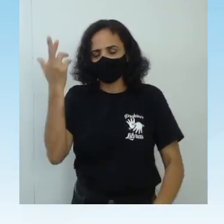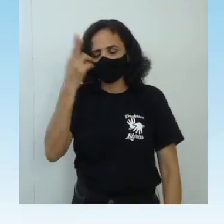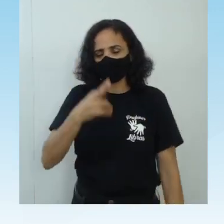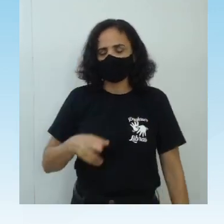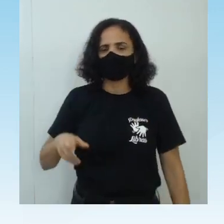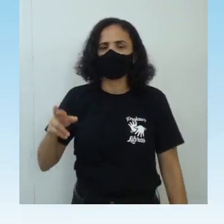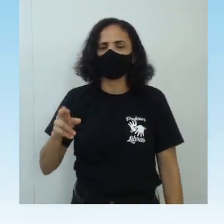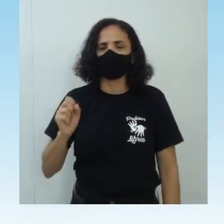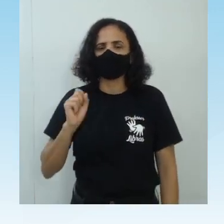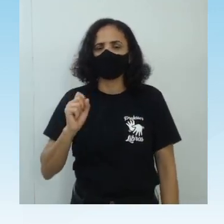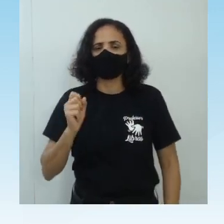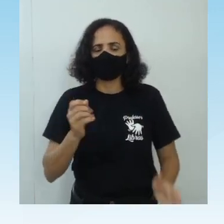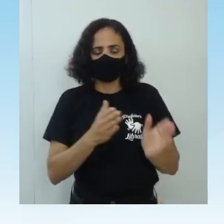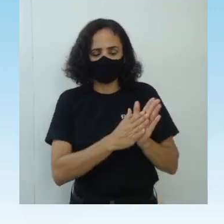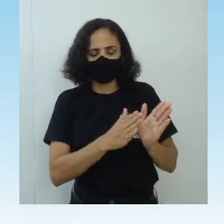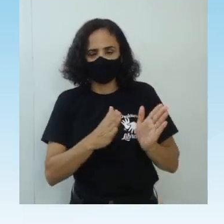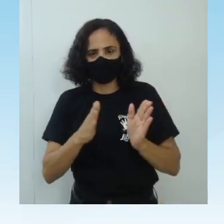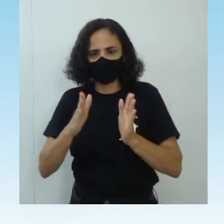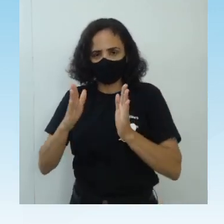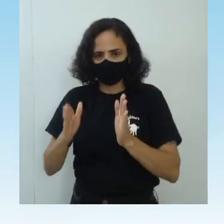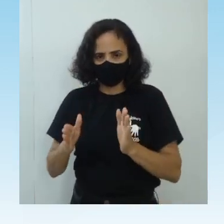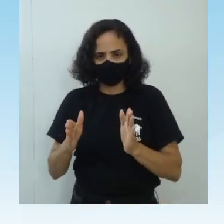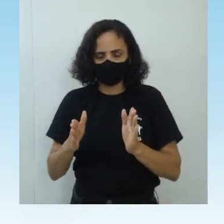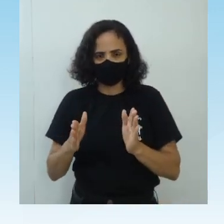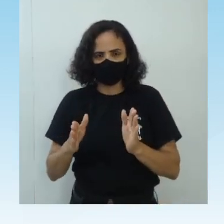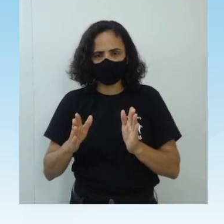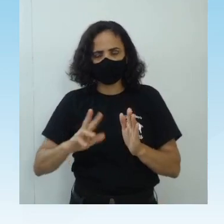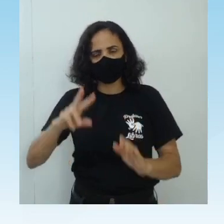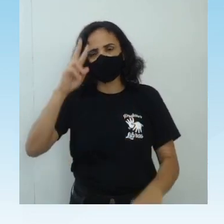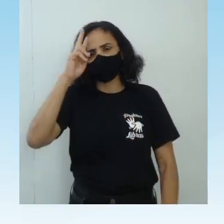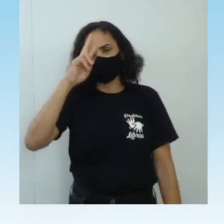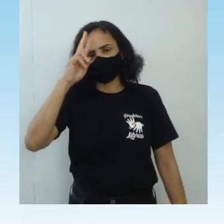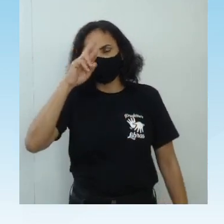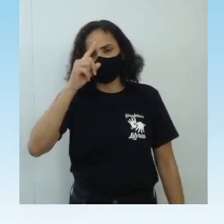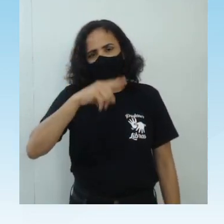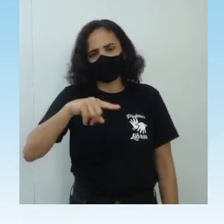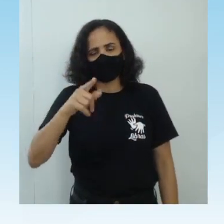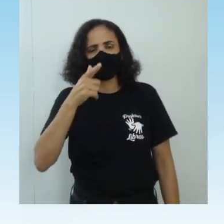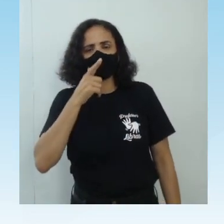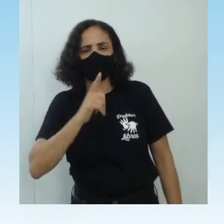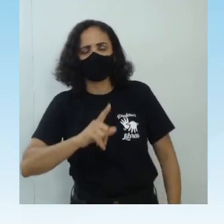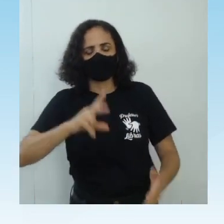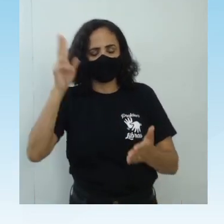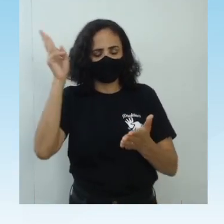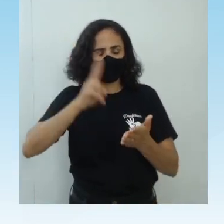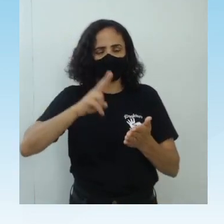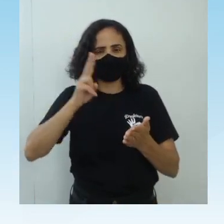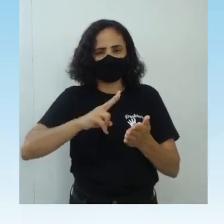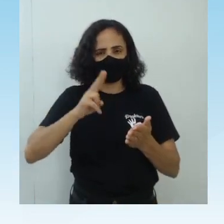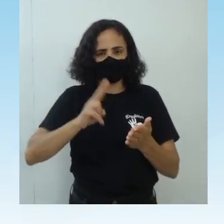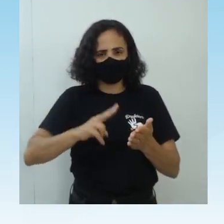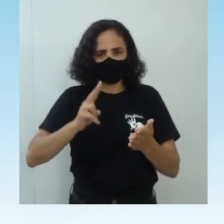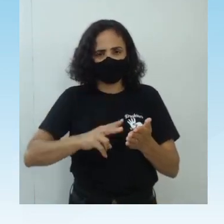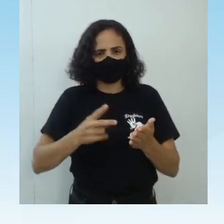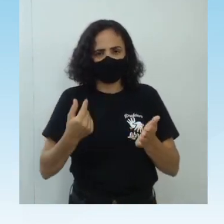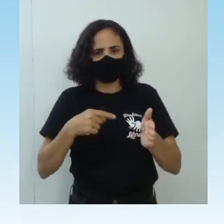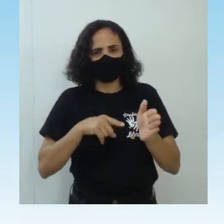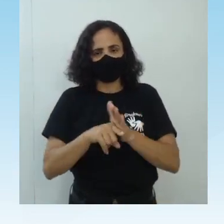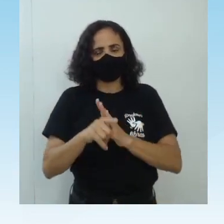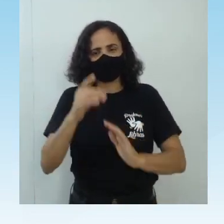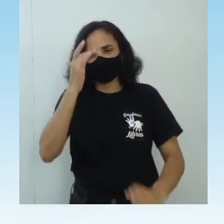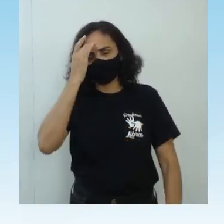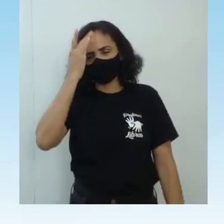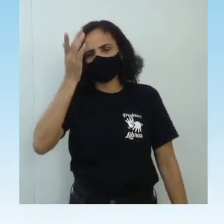a última palavrinha lá do lado da filosofia não está escrito aí conseguem ver? muito bem então essa pergunta é